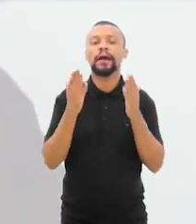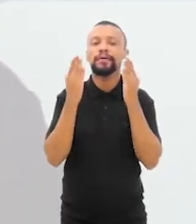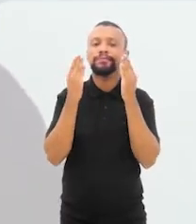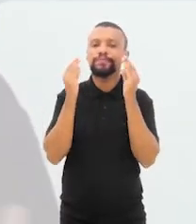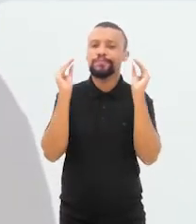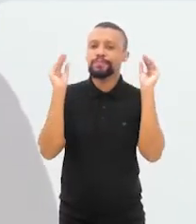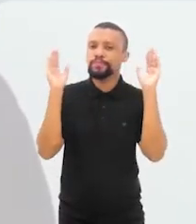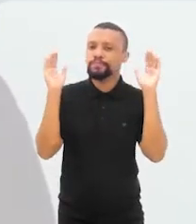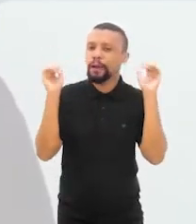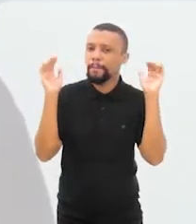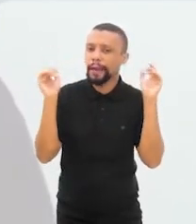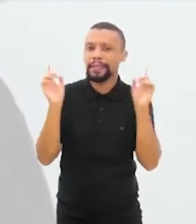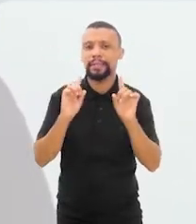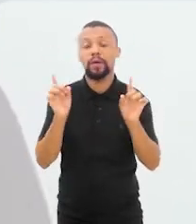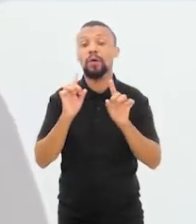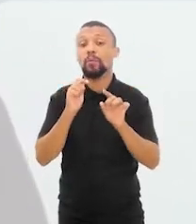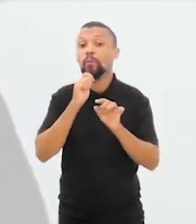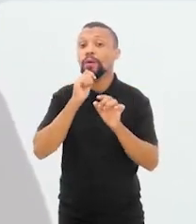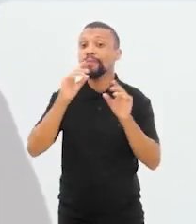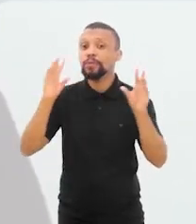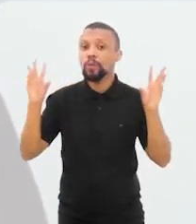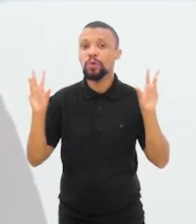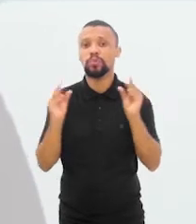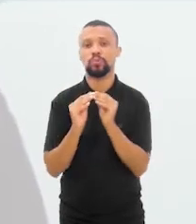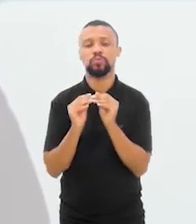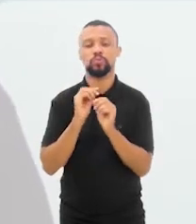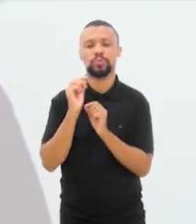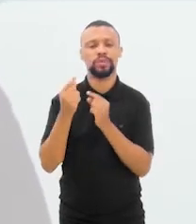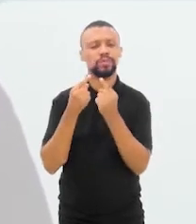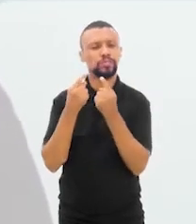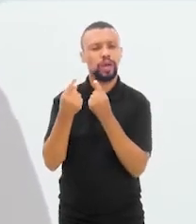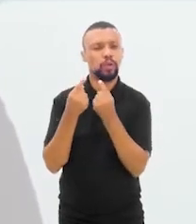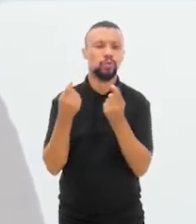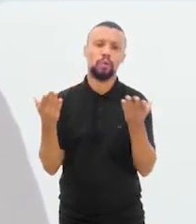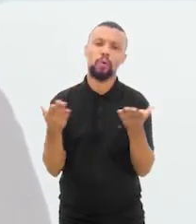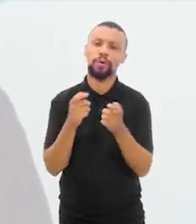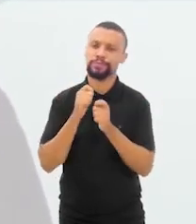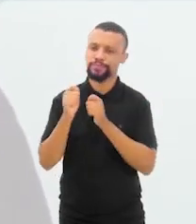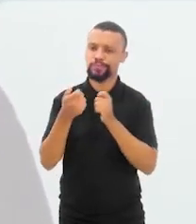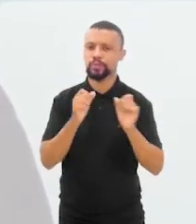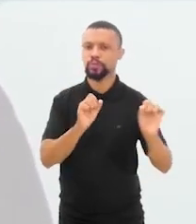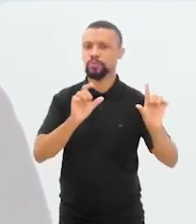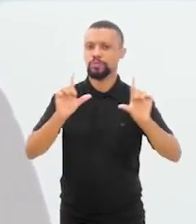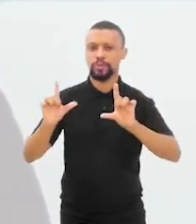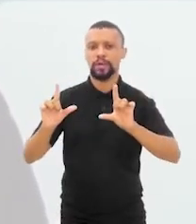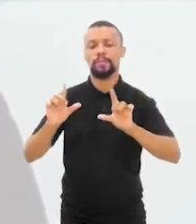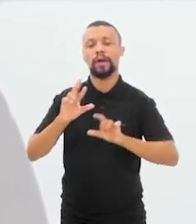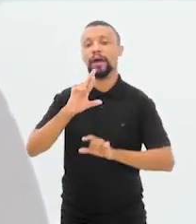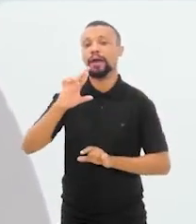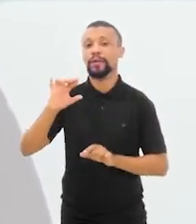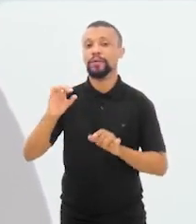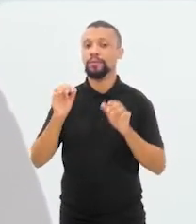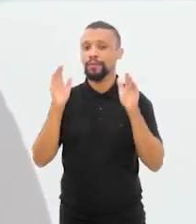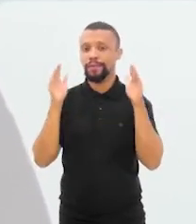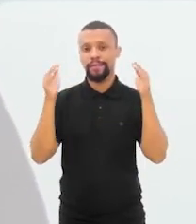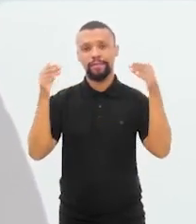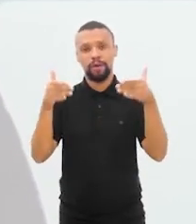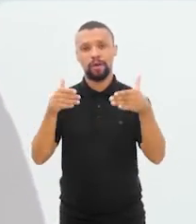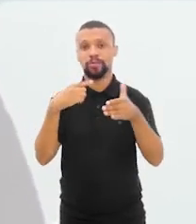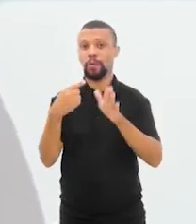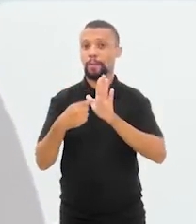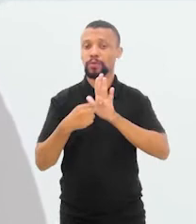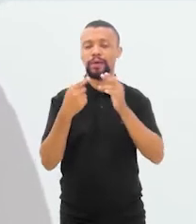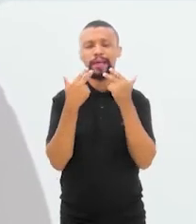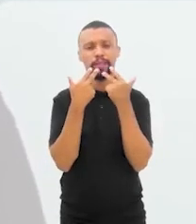me despedir sem fazer um resumo aqui do que a gente conversou nesse programa Rio em Foco,